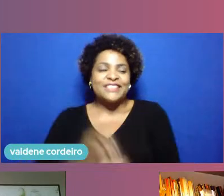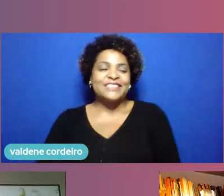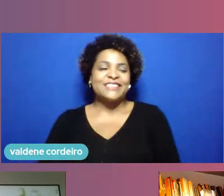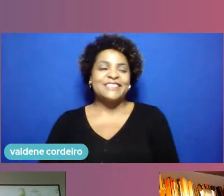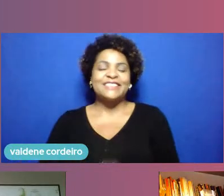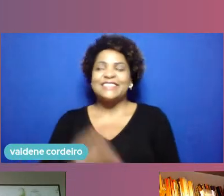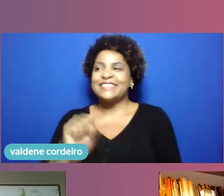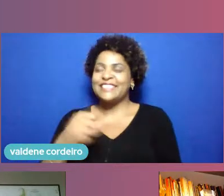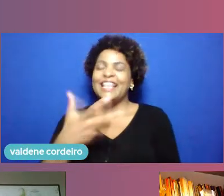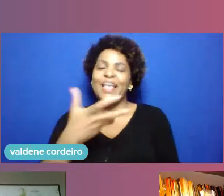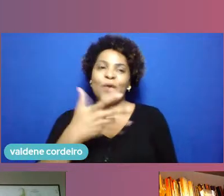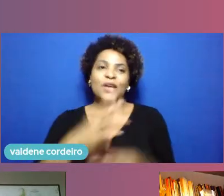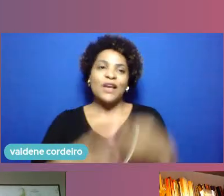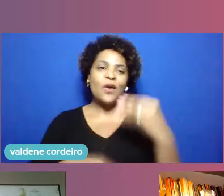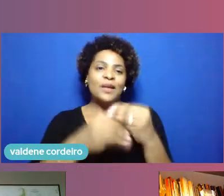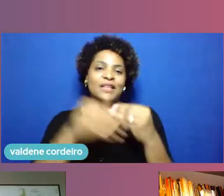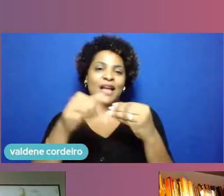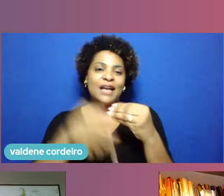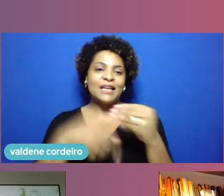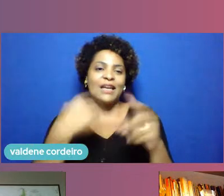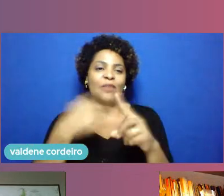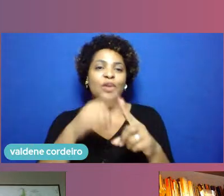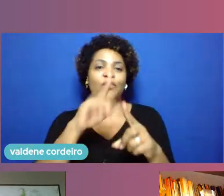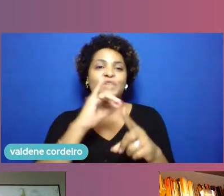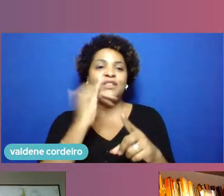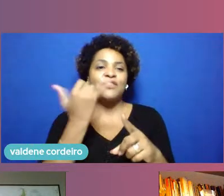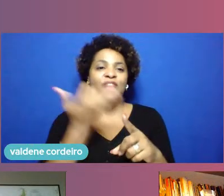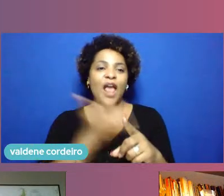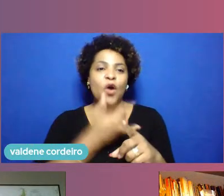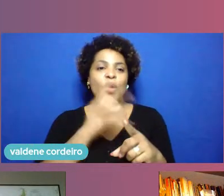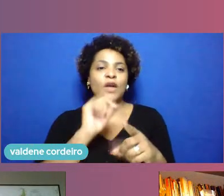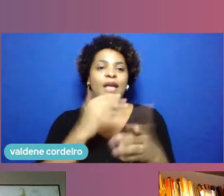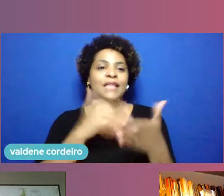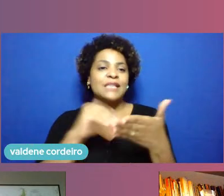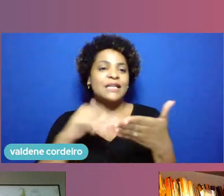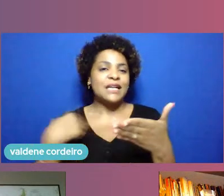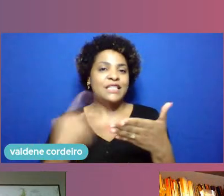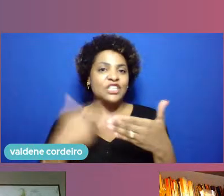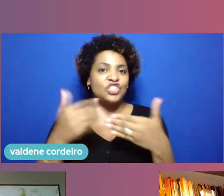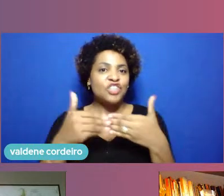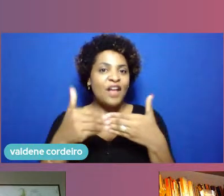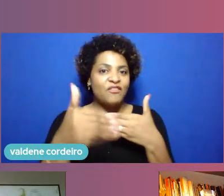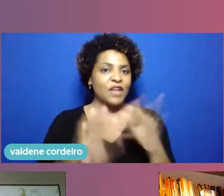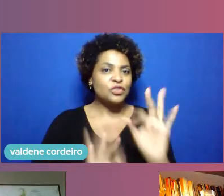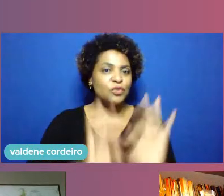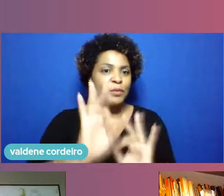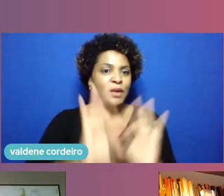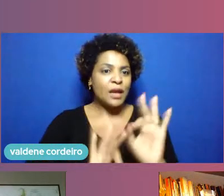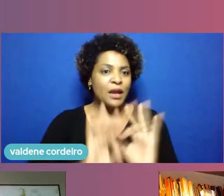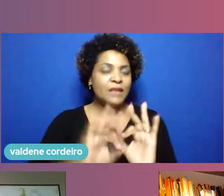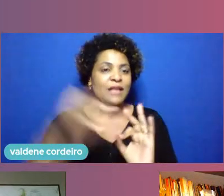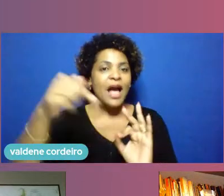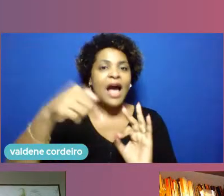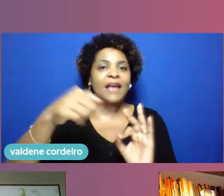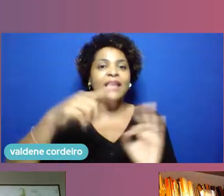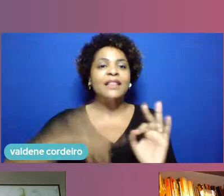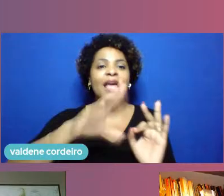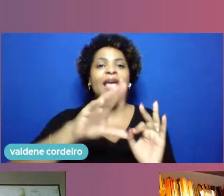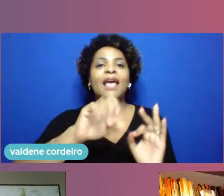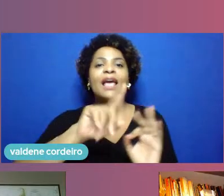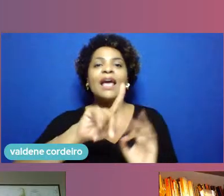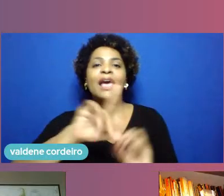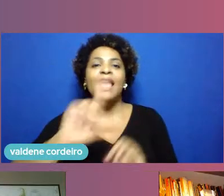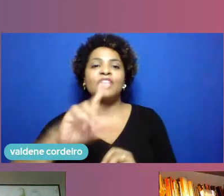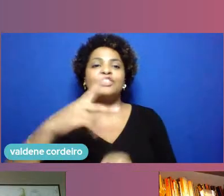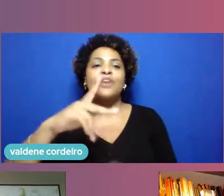você comentou que a secretaria da gente está à frente do programa que a gente está tocando aqui o Credpop mas esse programa específico é